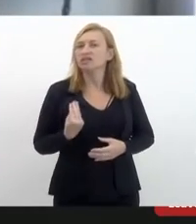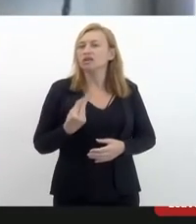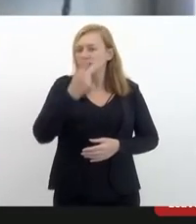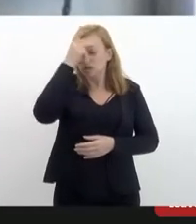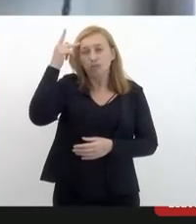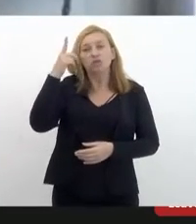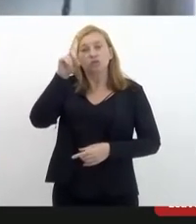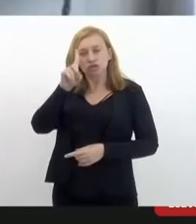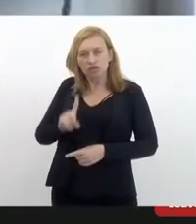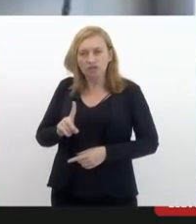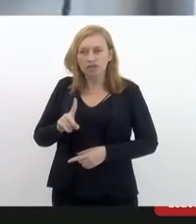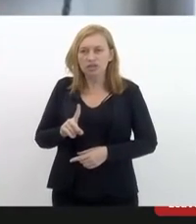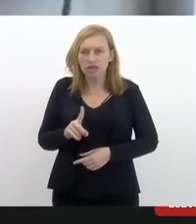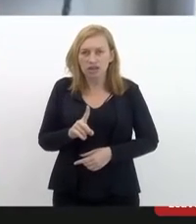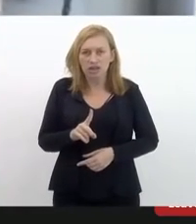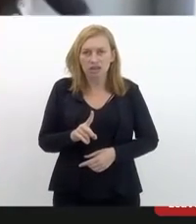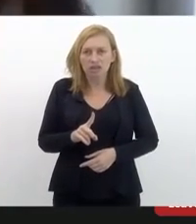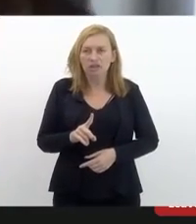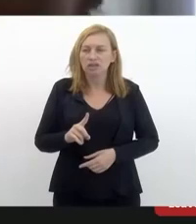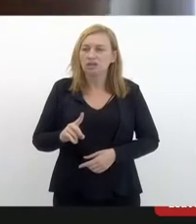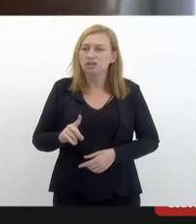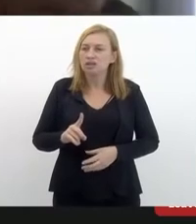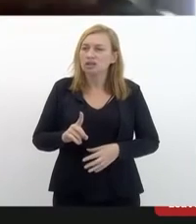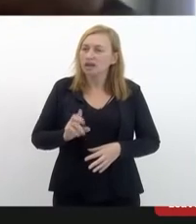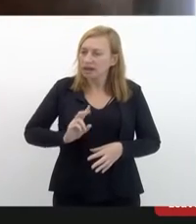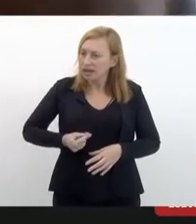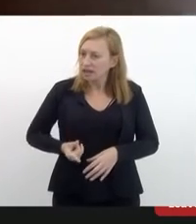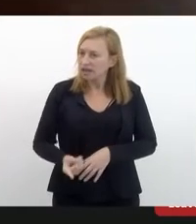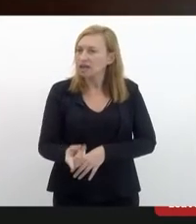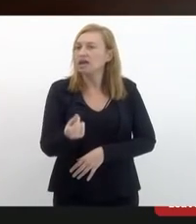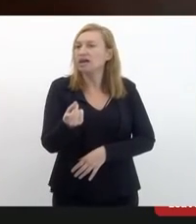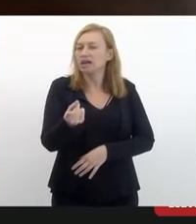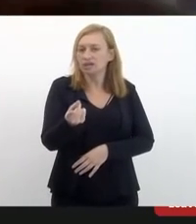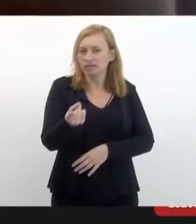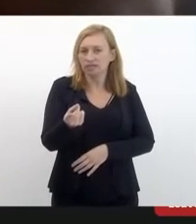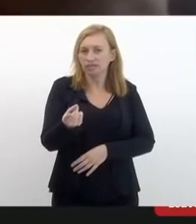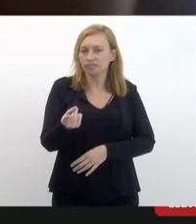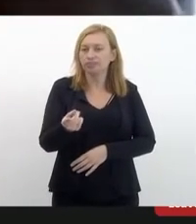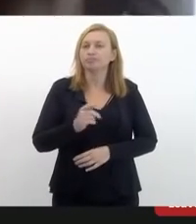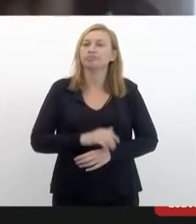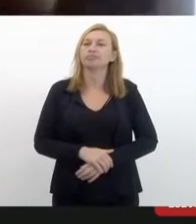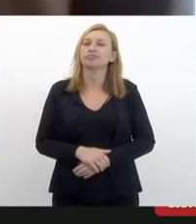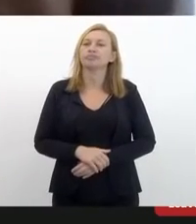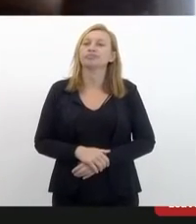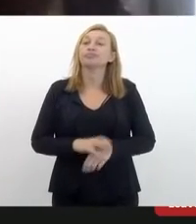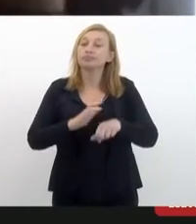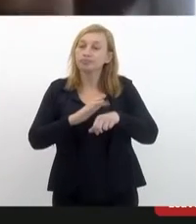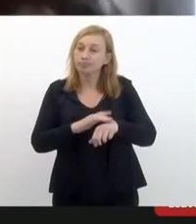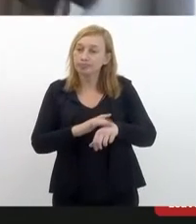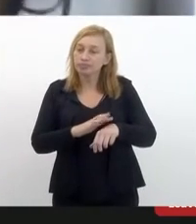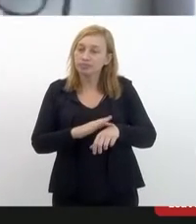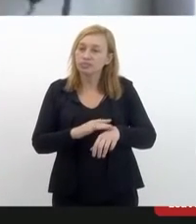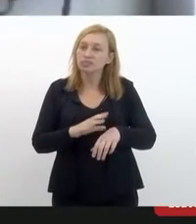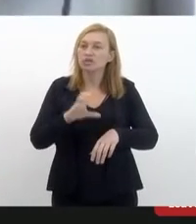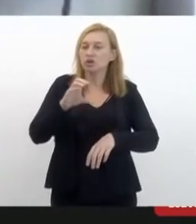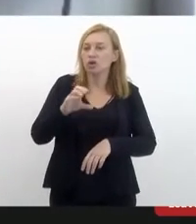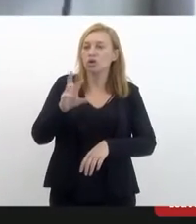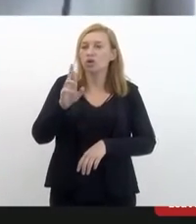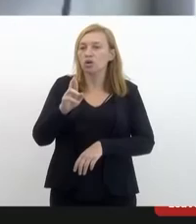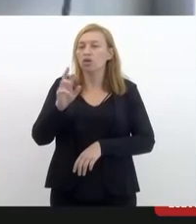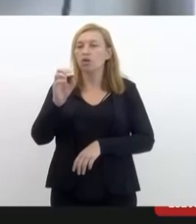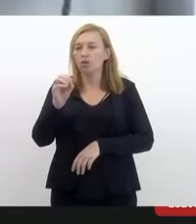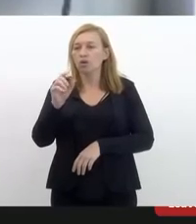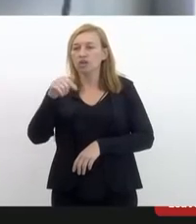pessoas com deficiências permanentes, também, isso pode se estender também a doenças crônicas para